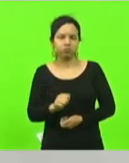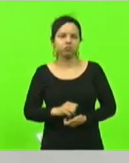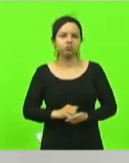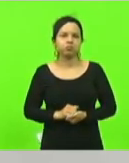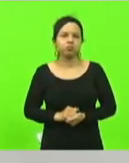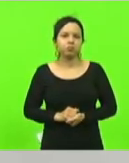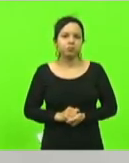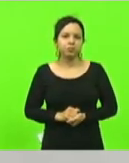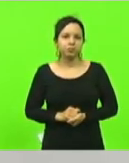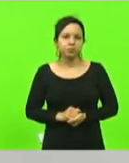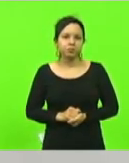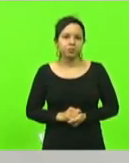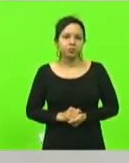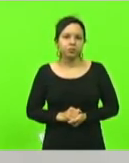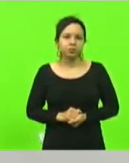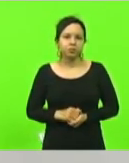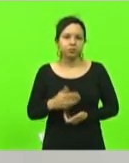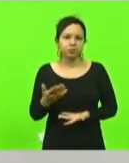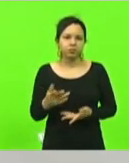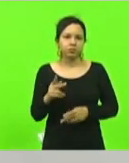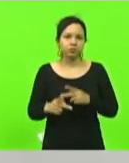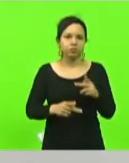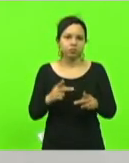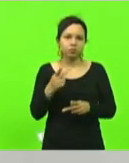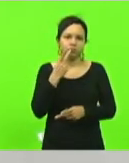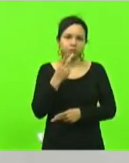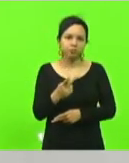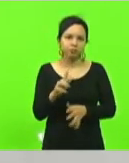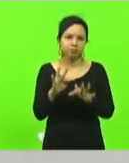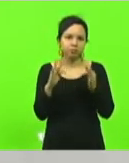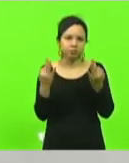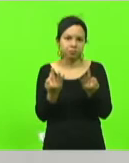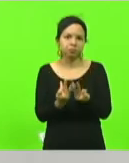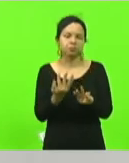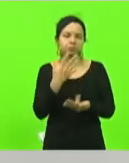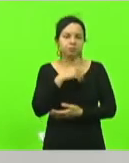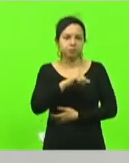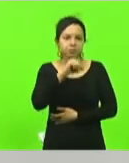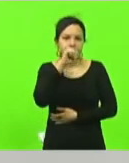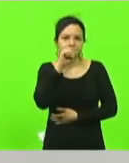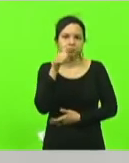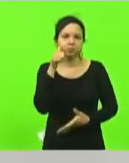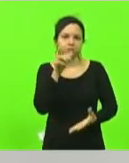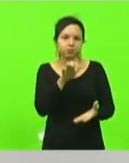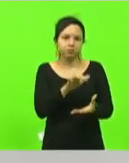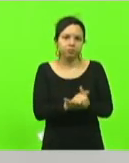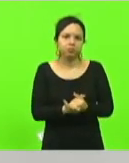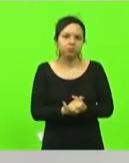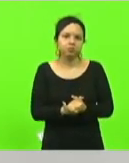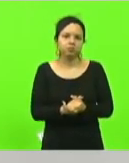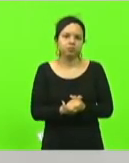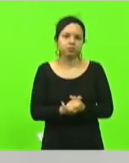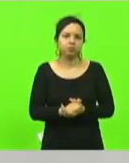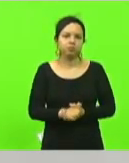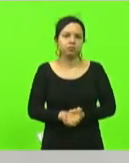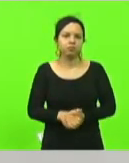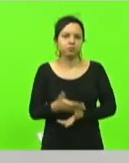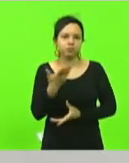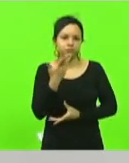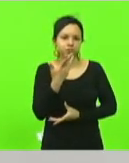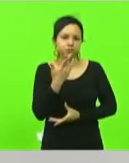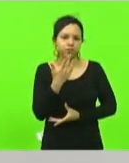e falava um pouco da sua família do seu pai da sua esposa da sua criança